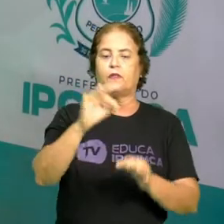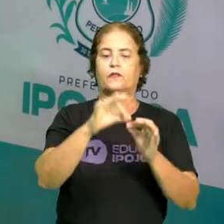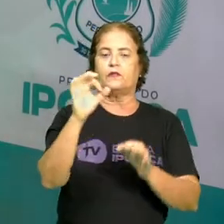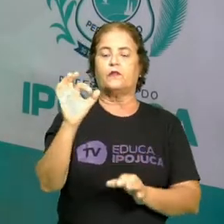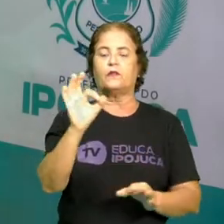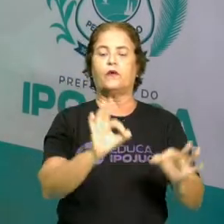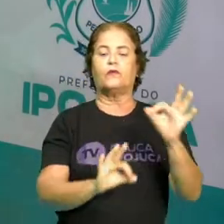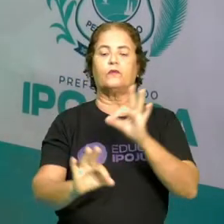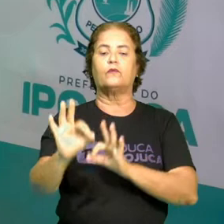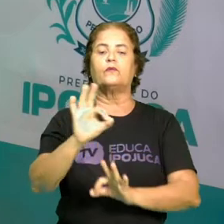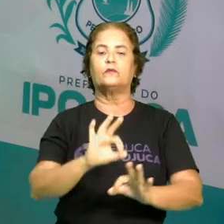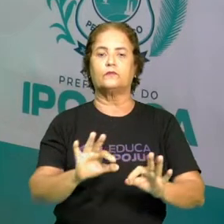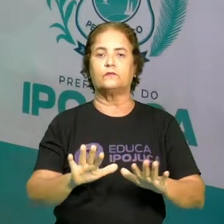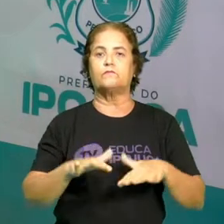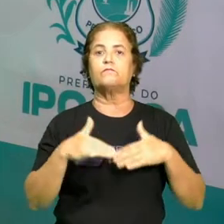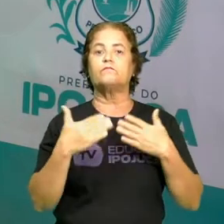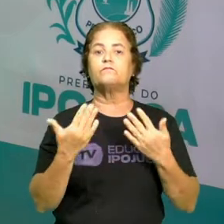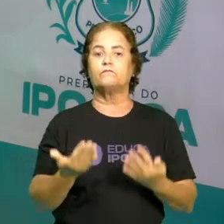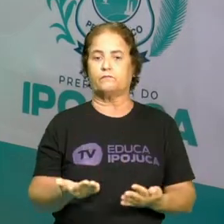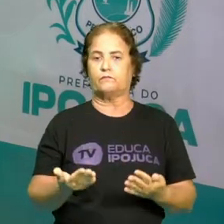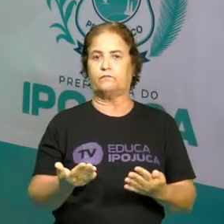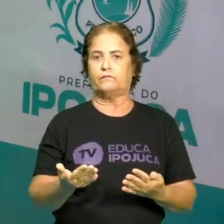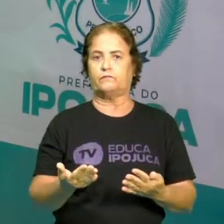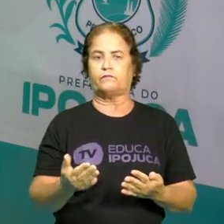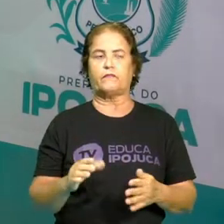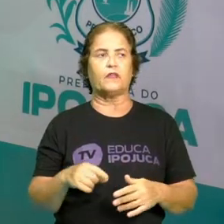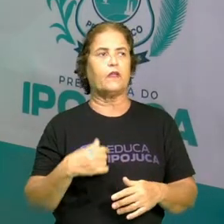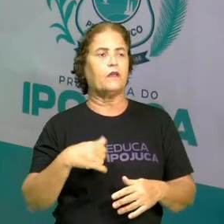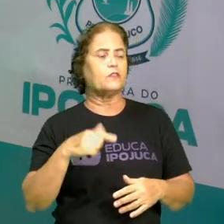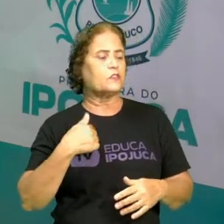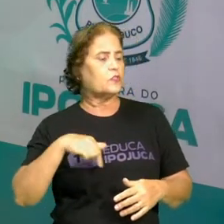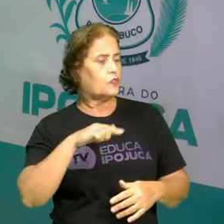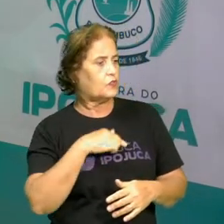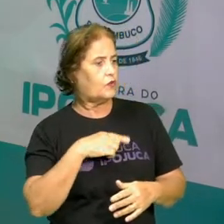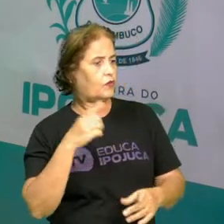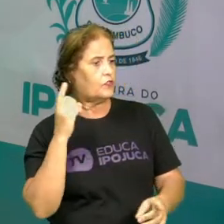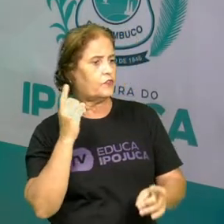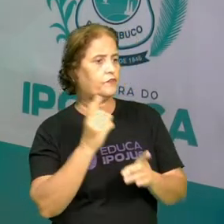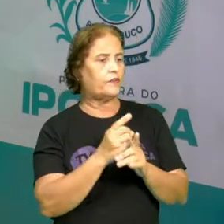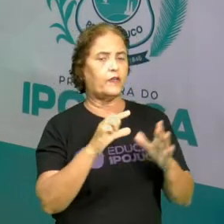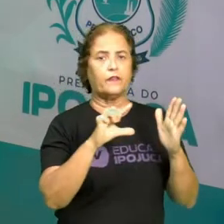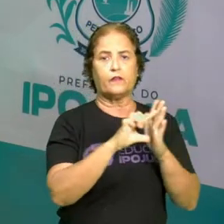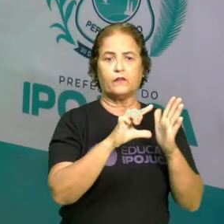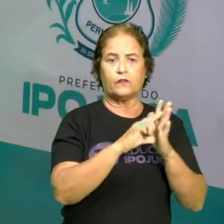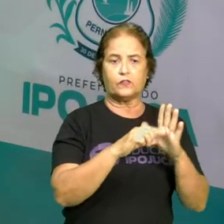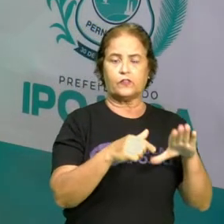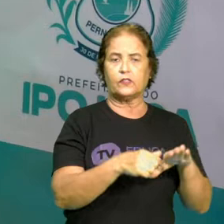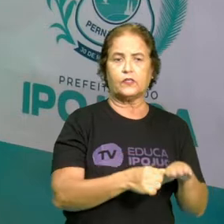vamos pensar se a gente chega no açougue e pede três quilos de carne como Dona Josefa.